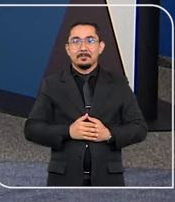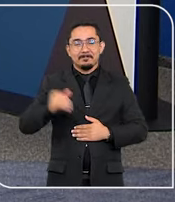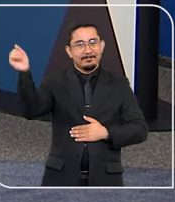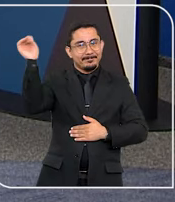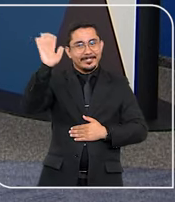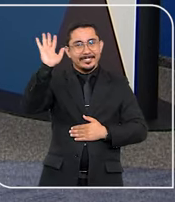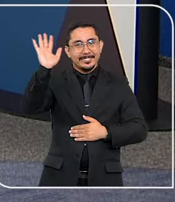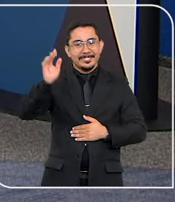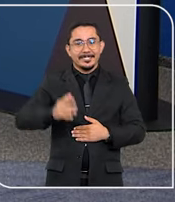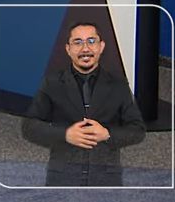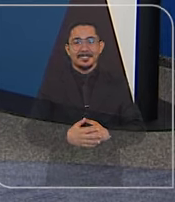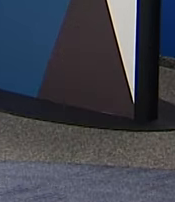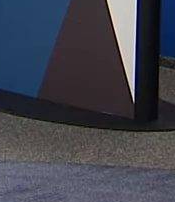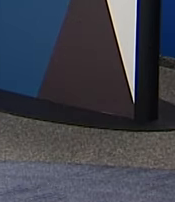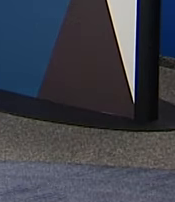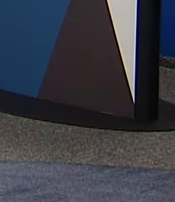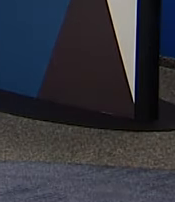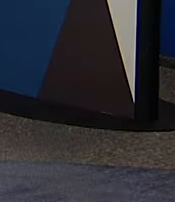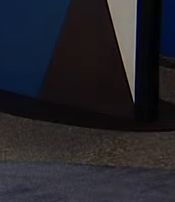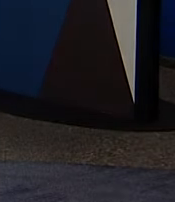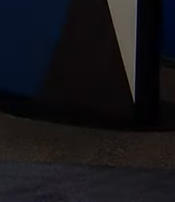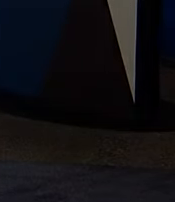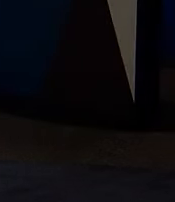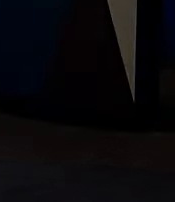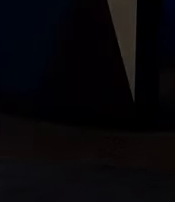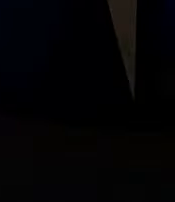Tchau, tchau! Tchau,